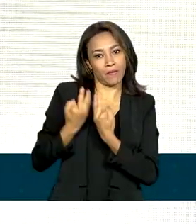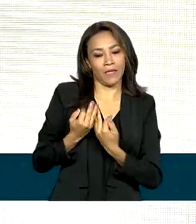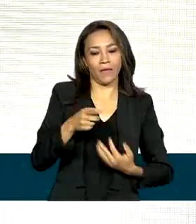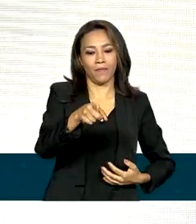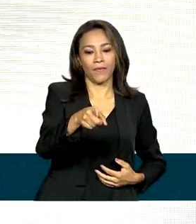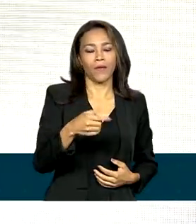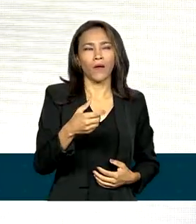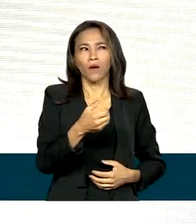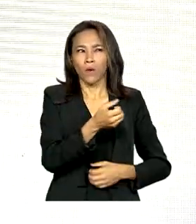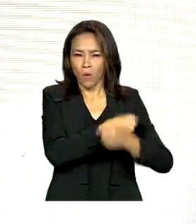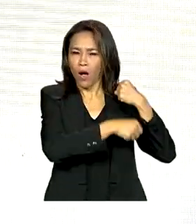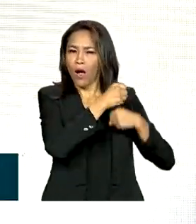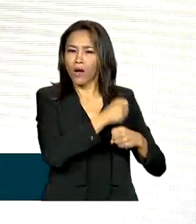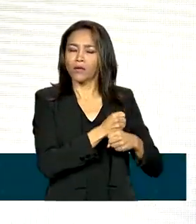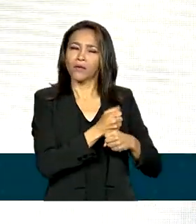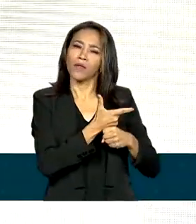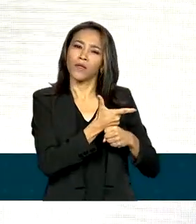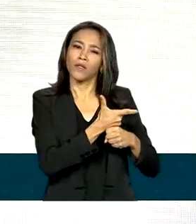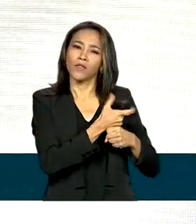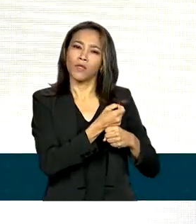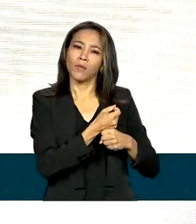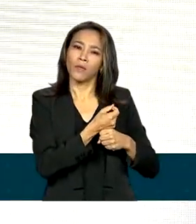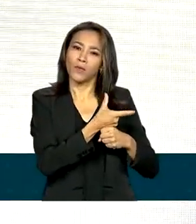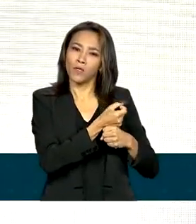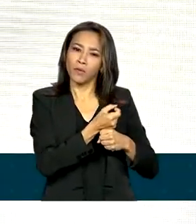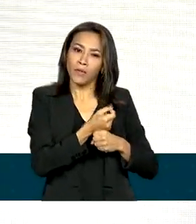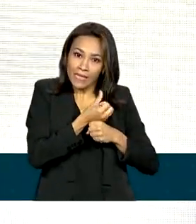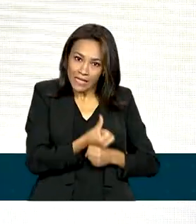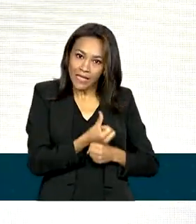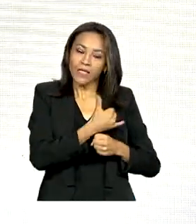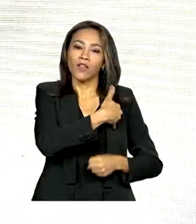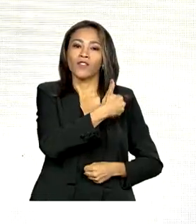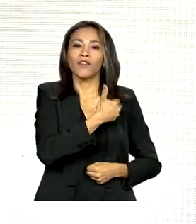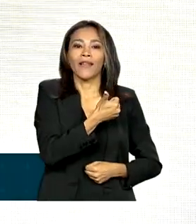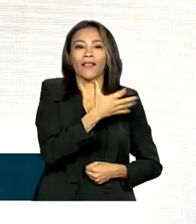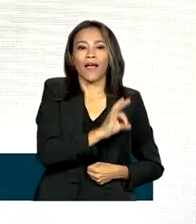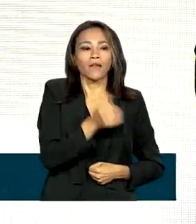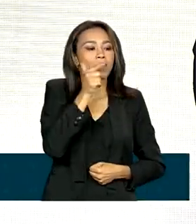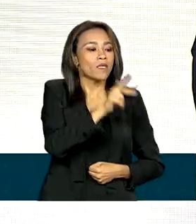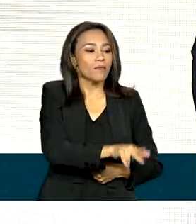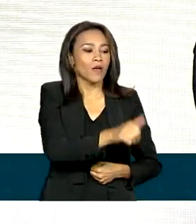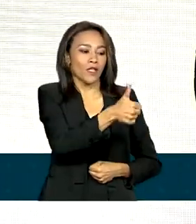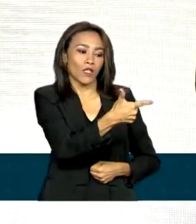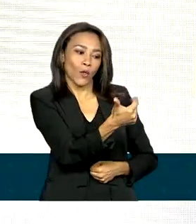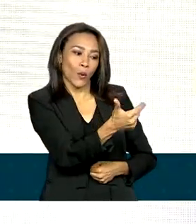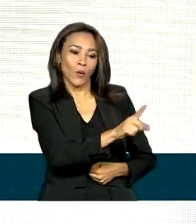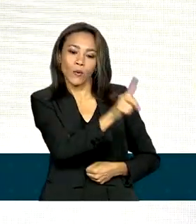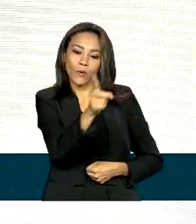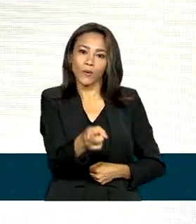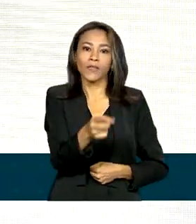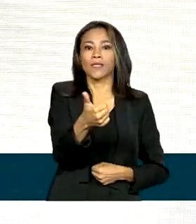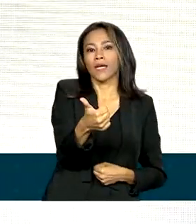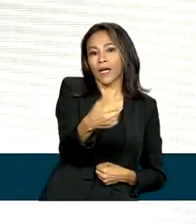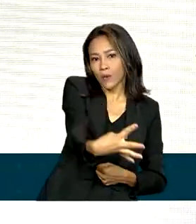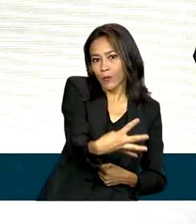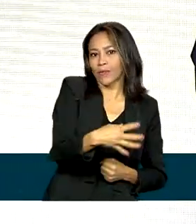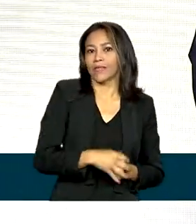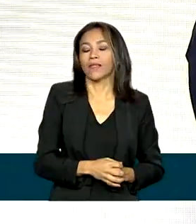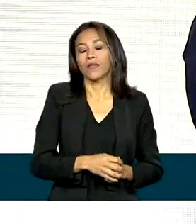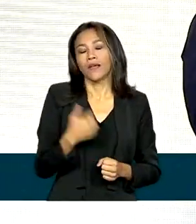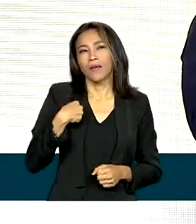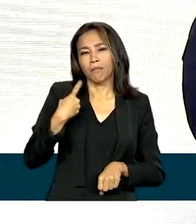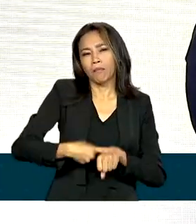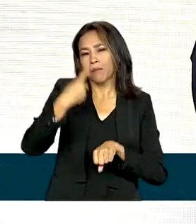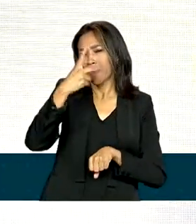ano era 2006. Eu tinha 10 anos, minhas irmãs 12 e 14 anos. E foi a primeira